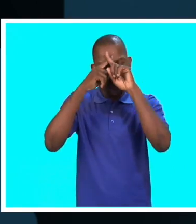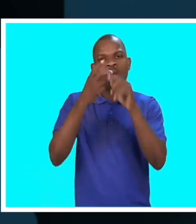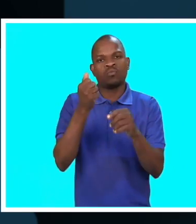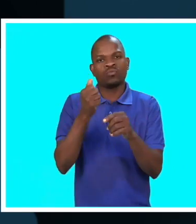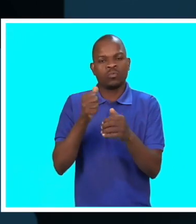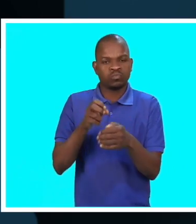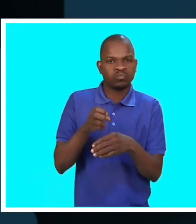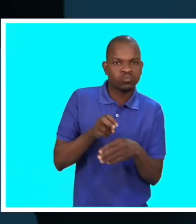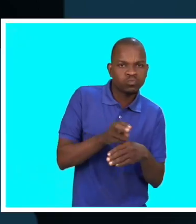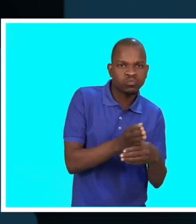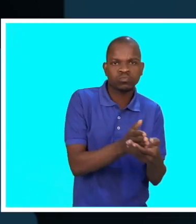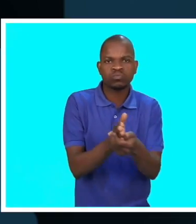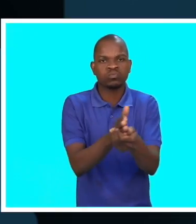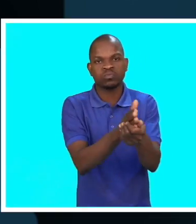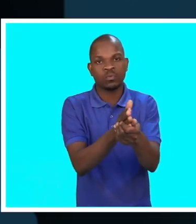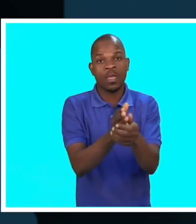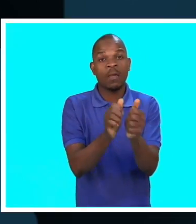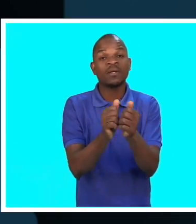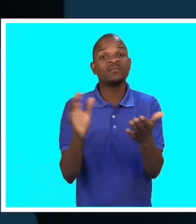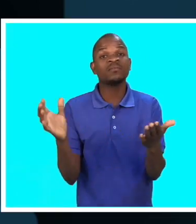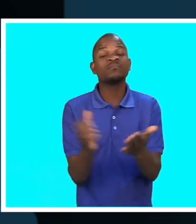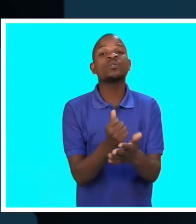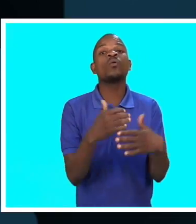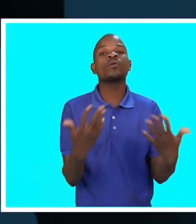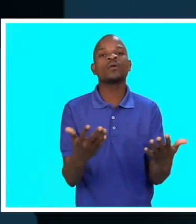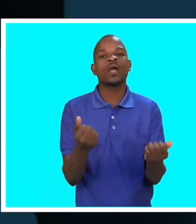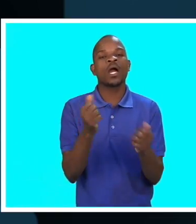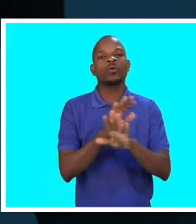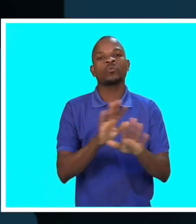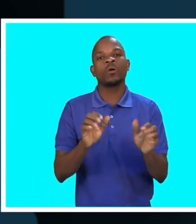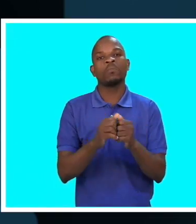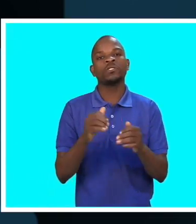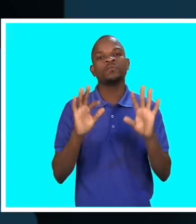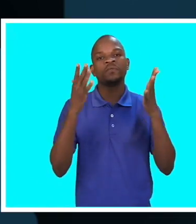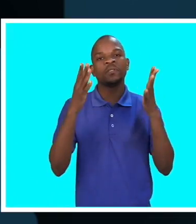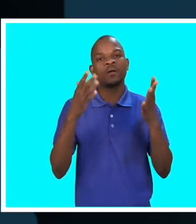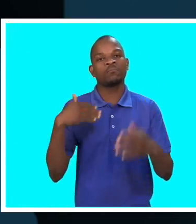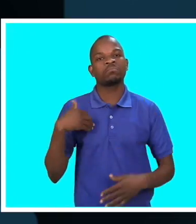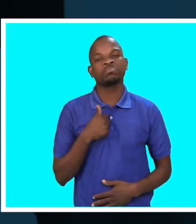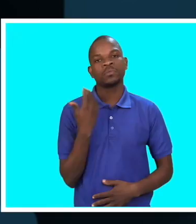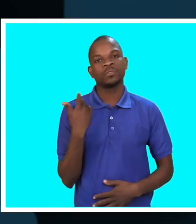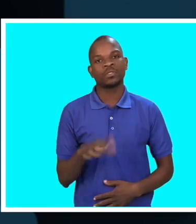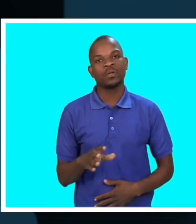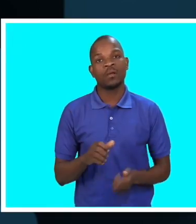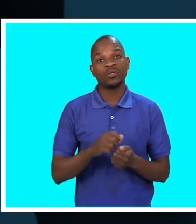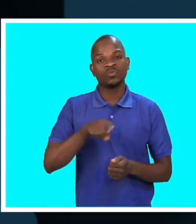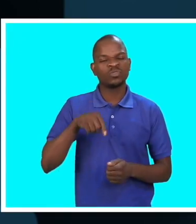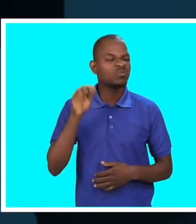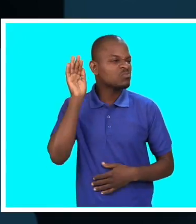momento a polícia segue o caso. Só que o desfecho, quando muito, é recuperar o carro. Aquilo que é a vida, é difícil.